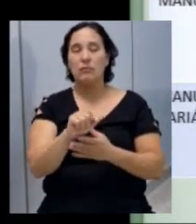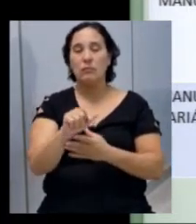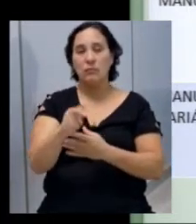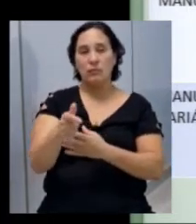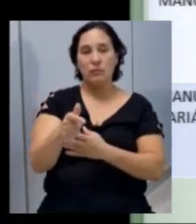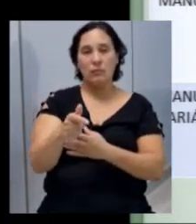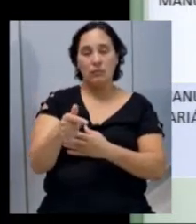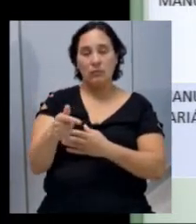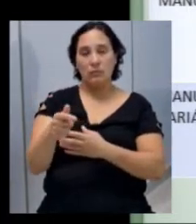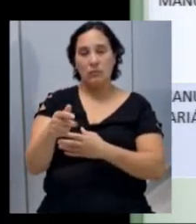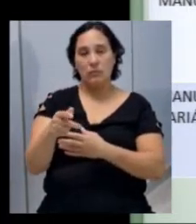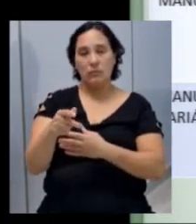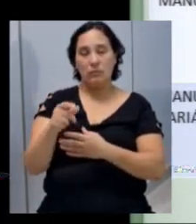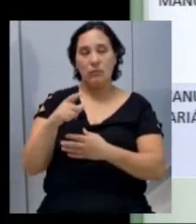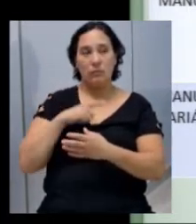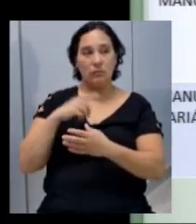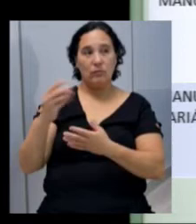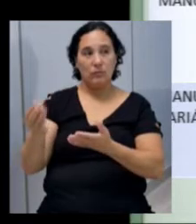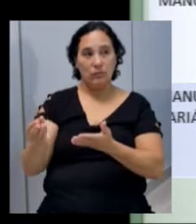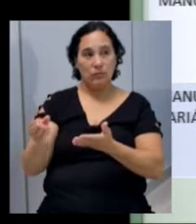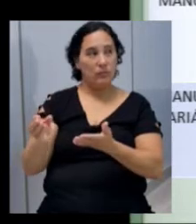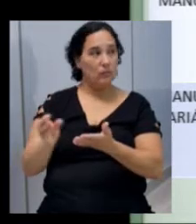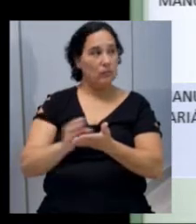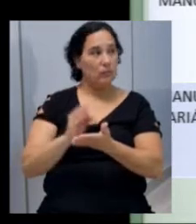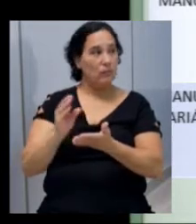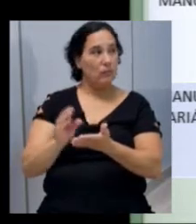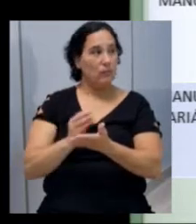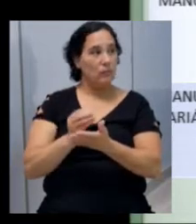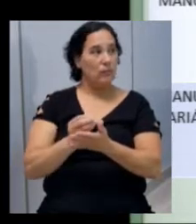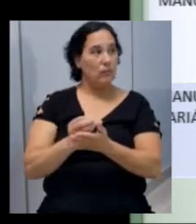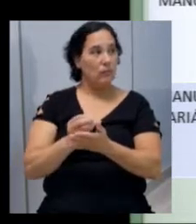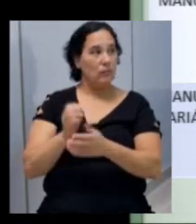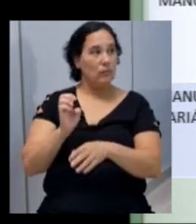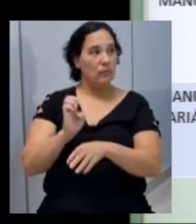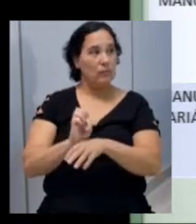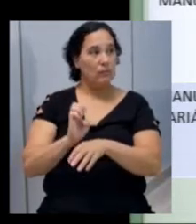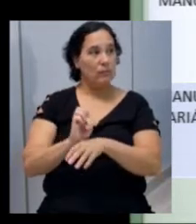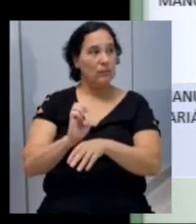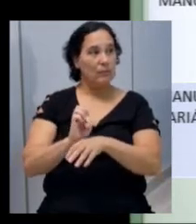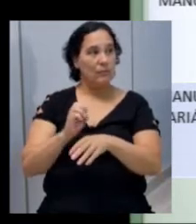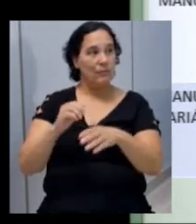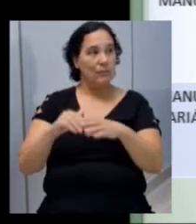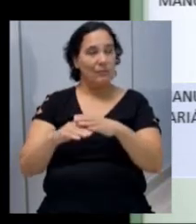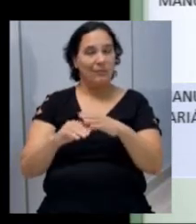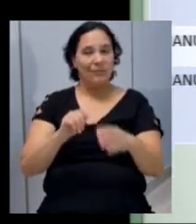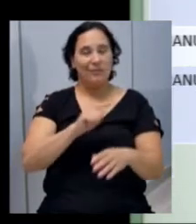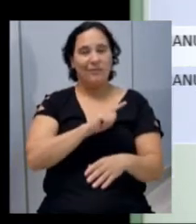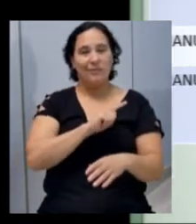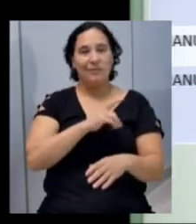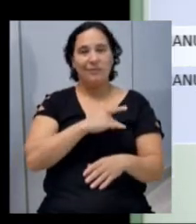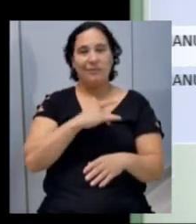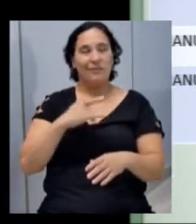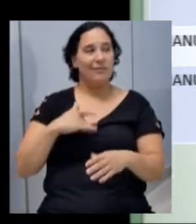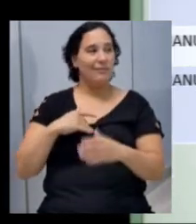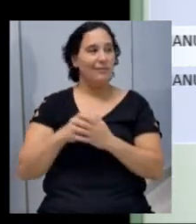pisos que o município recebe do Fundo Estadual e Fundo Nacional de Saúde.